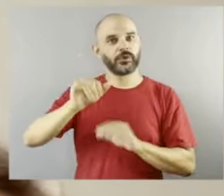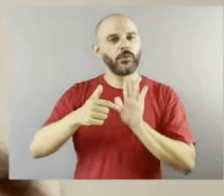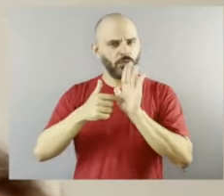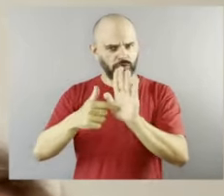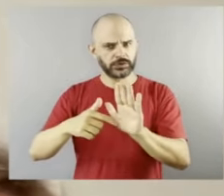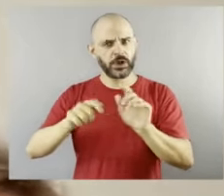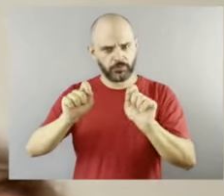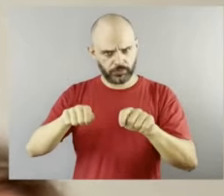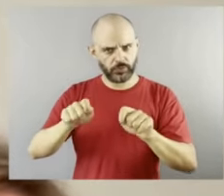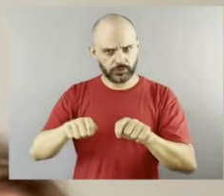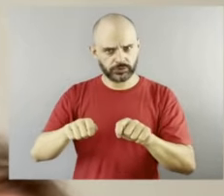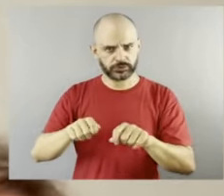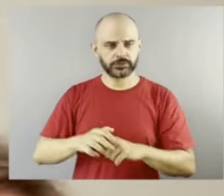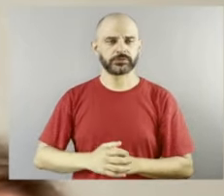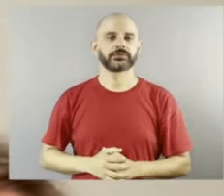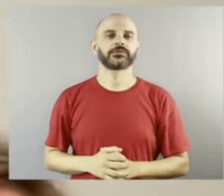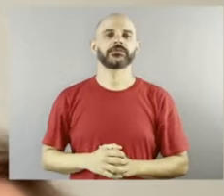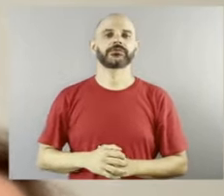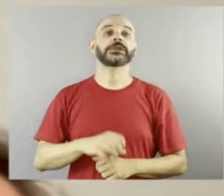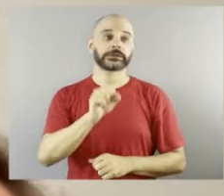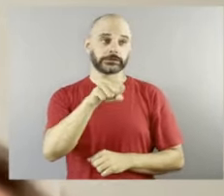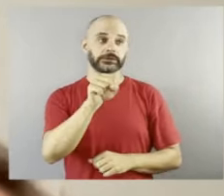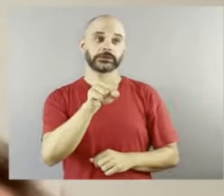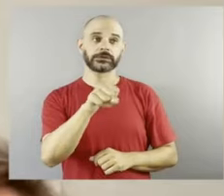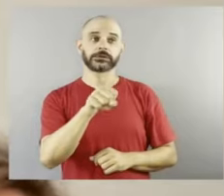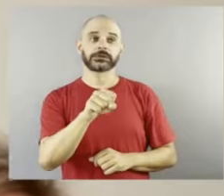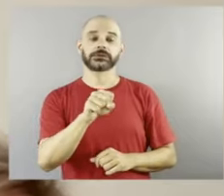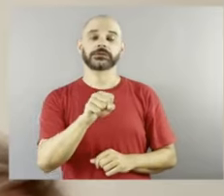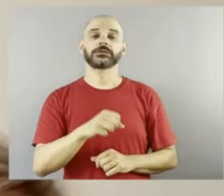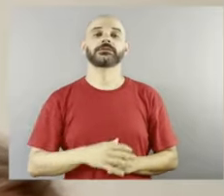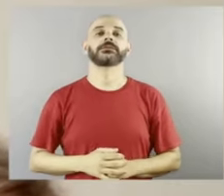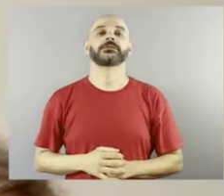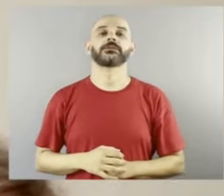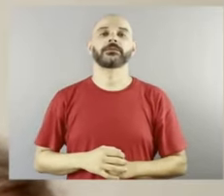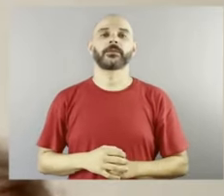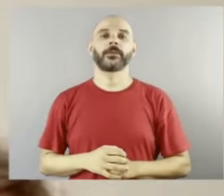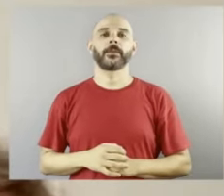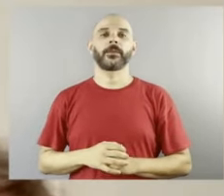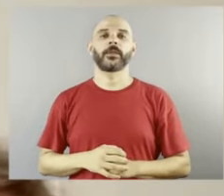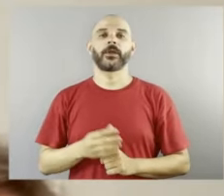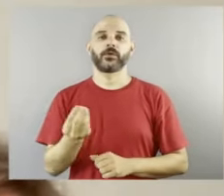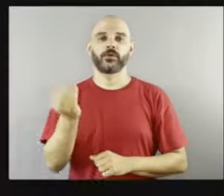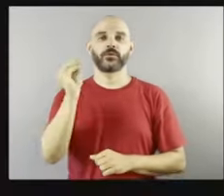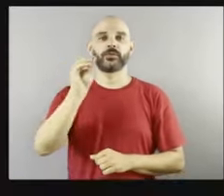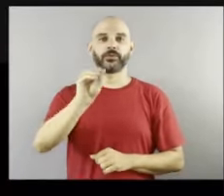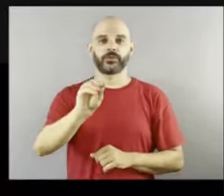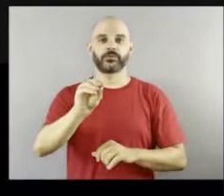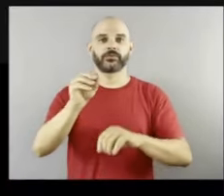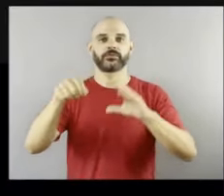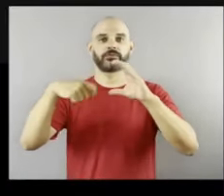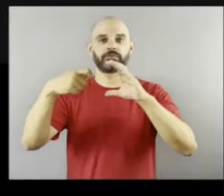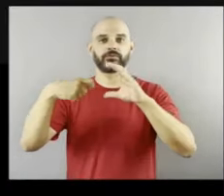Eu acho, eu posso mostrar esse vídeo agora, Patrícia? Sim, claro. Deixa eu adicionar aqui no nosso...